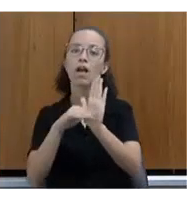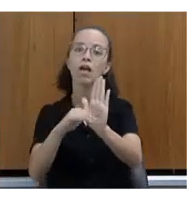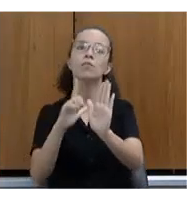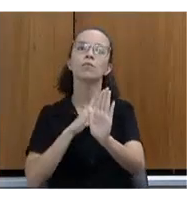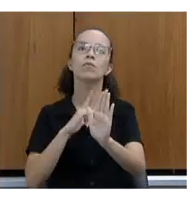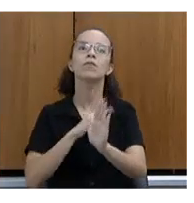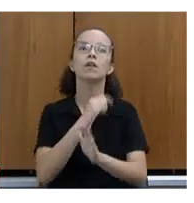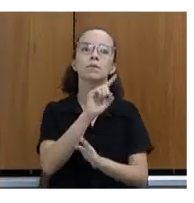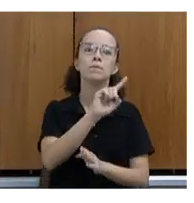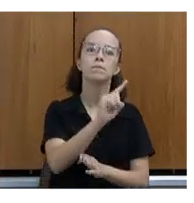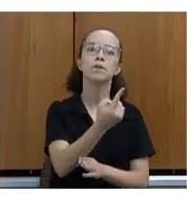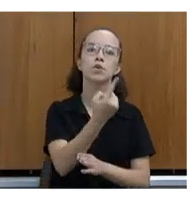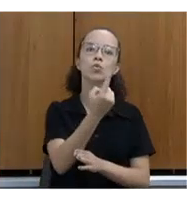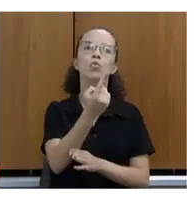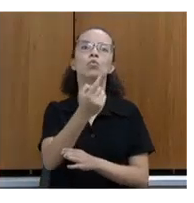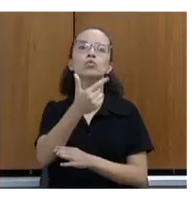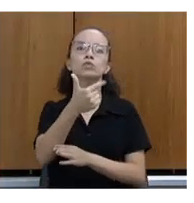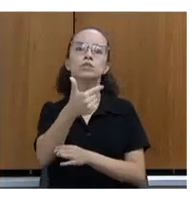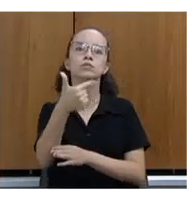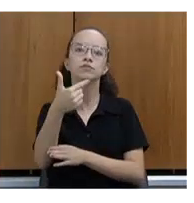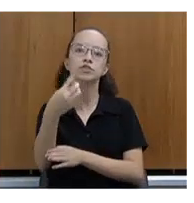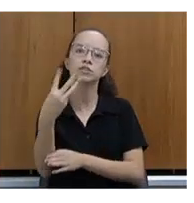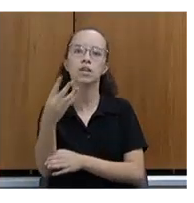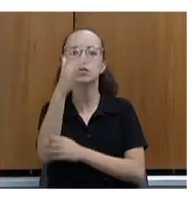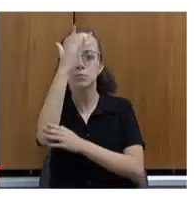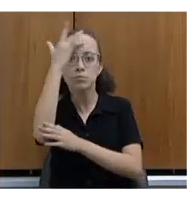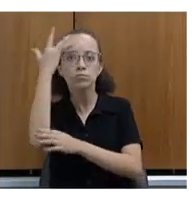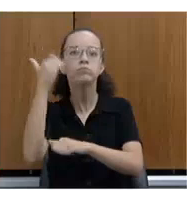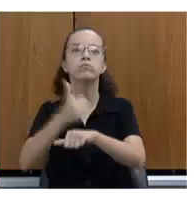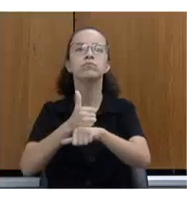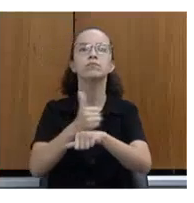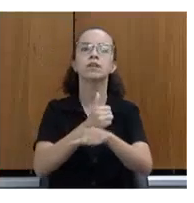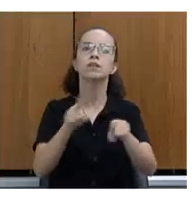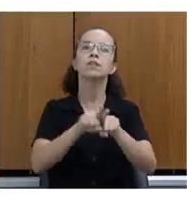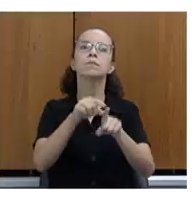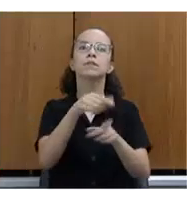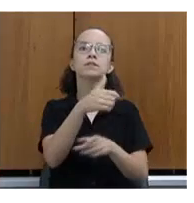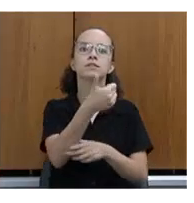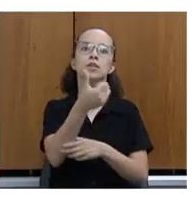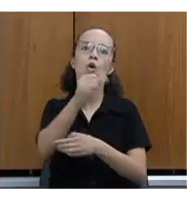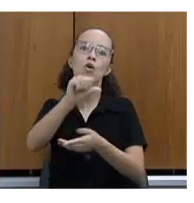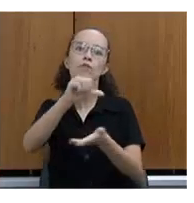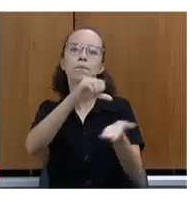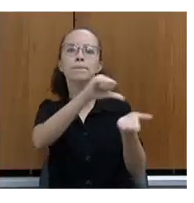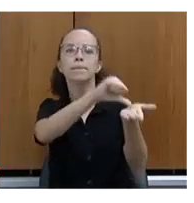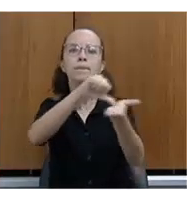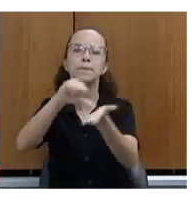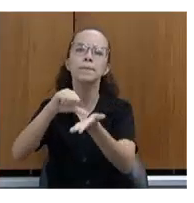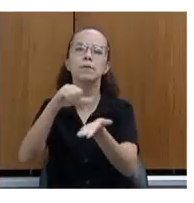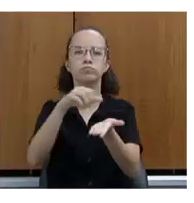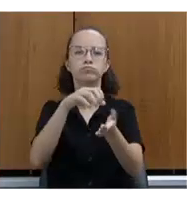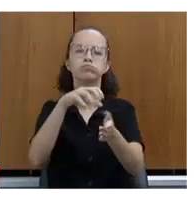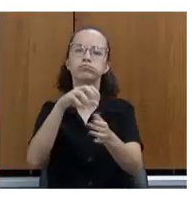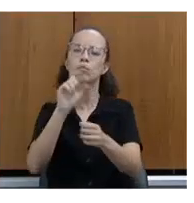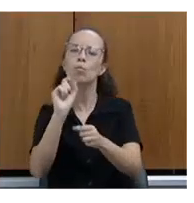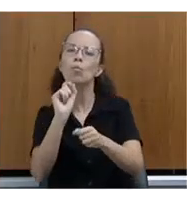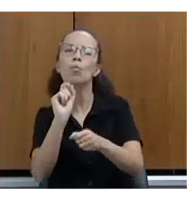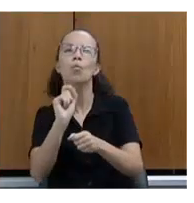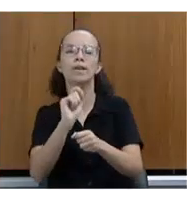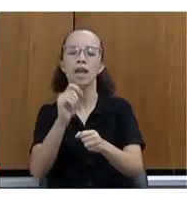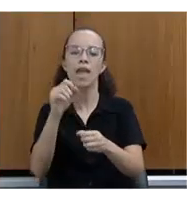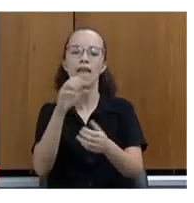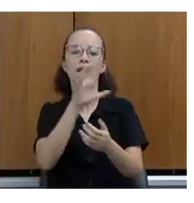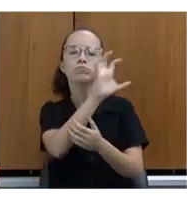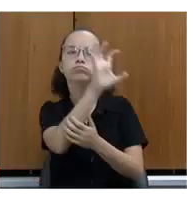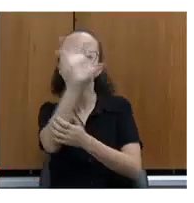com 1.223 profissionais e 19 diretorias regionais participantes. Essas diretorias são as regionais da C10.